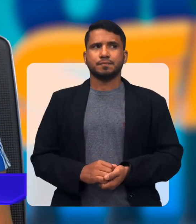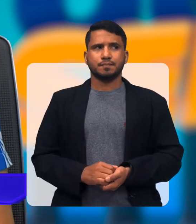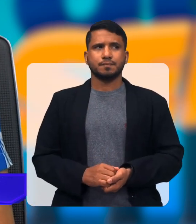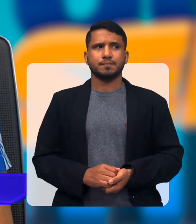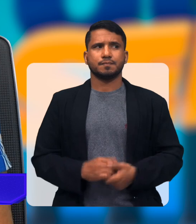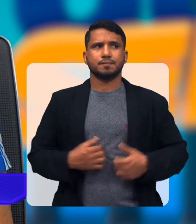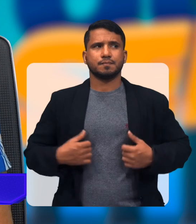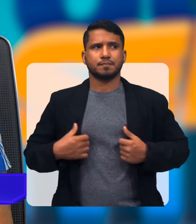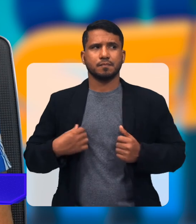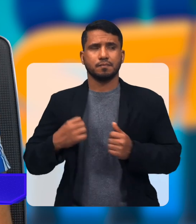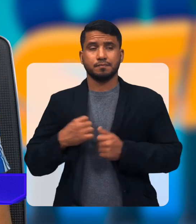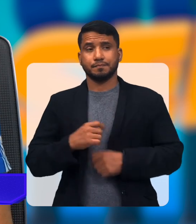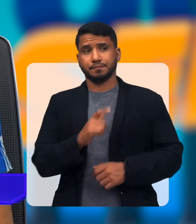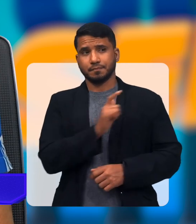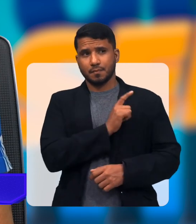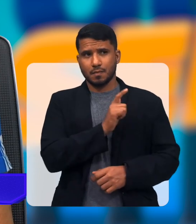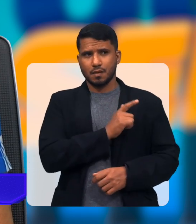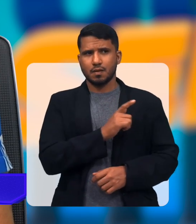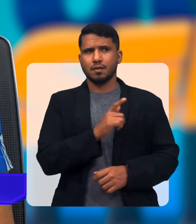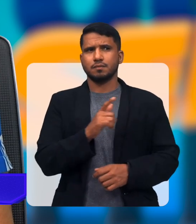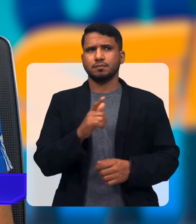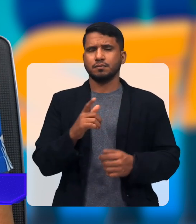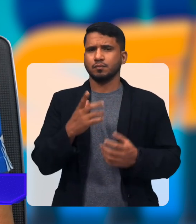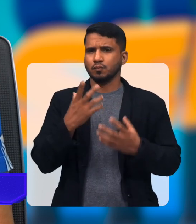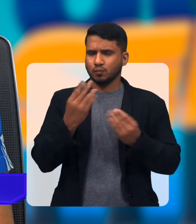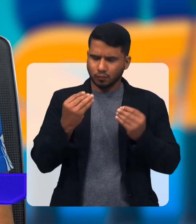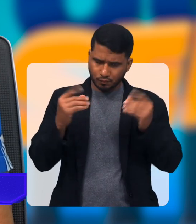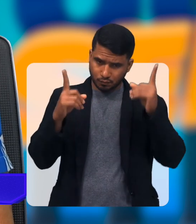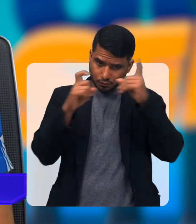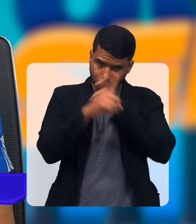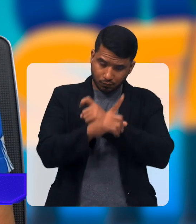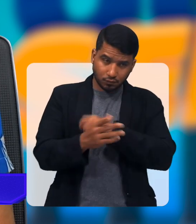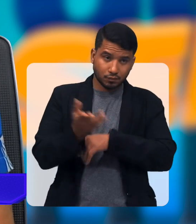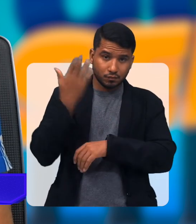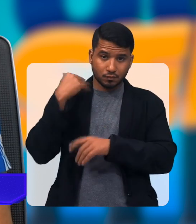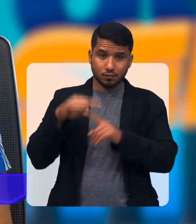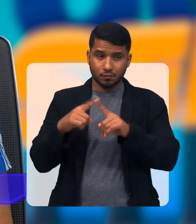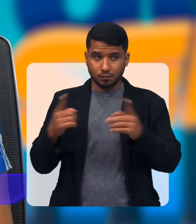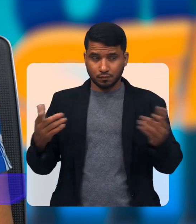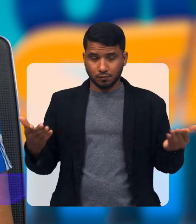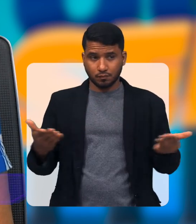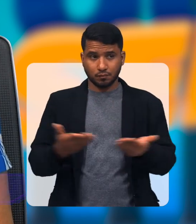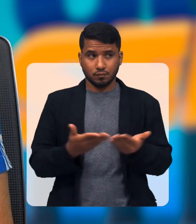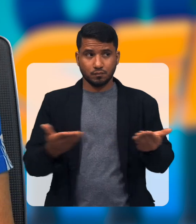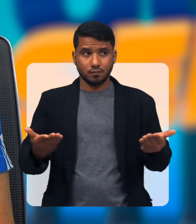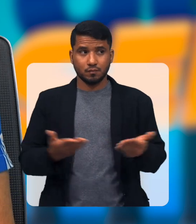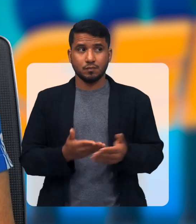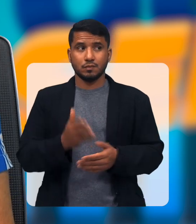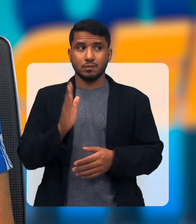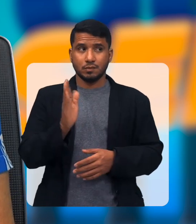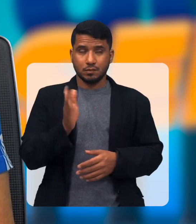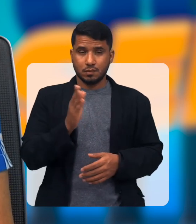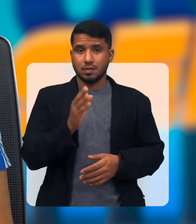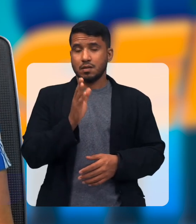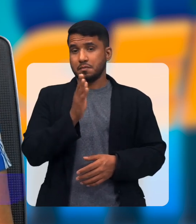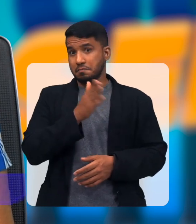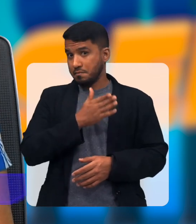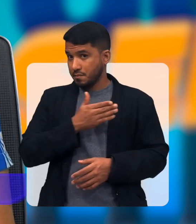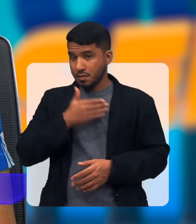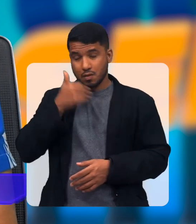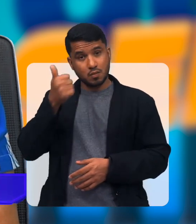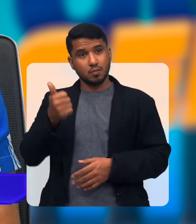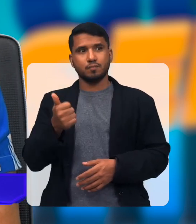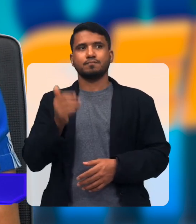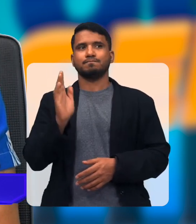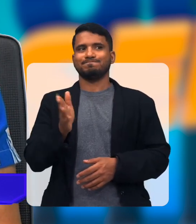Teve um tempo Passou por muitas dificuldades Mas hoje Já melhorou